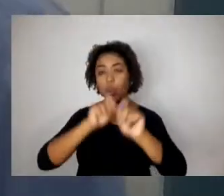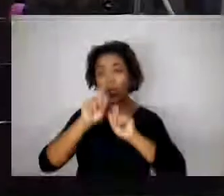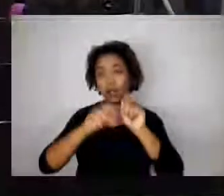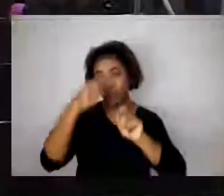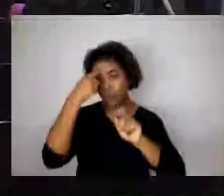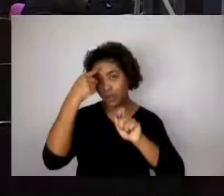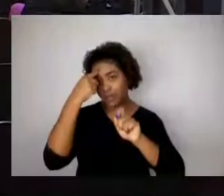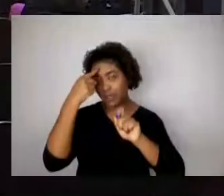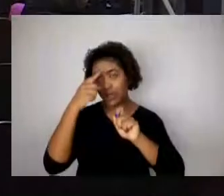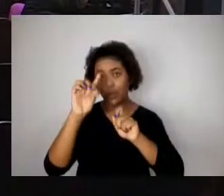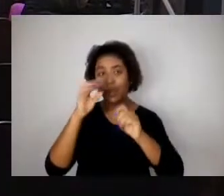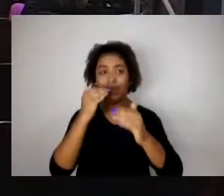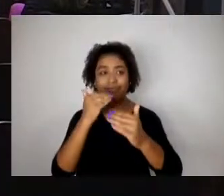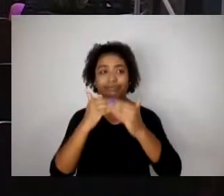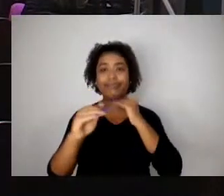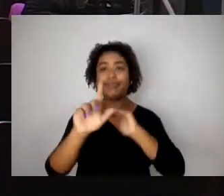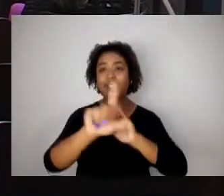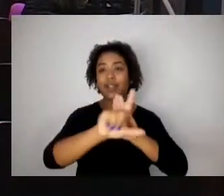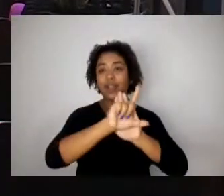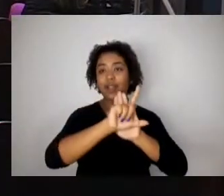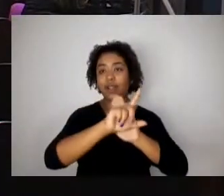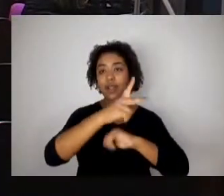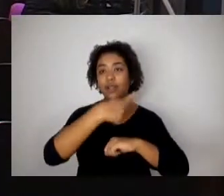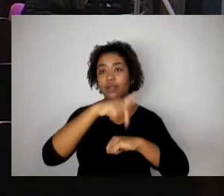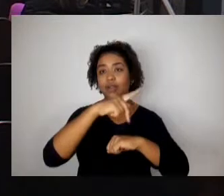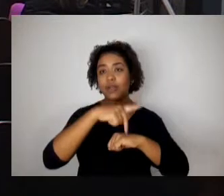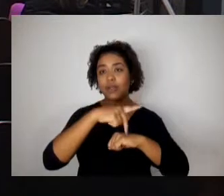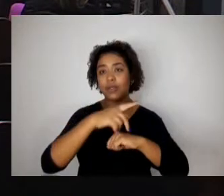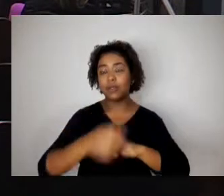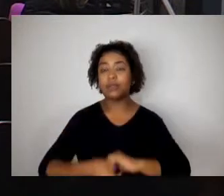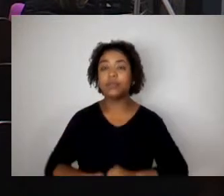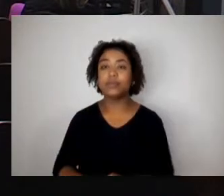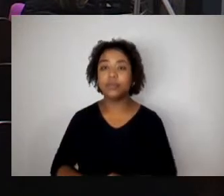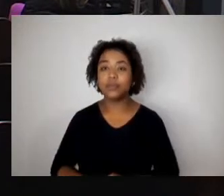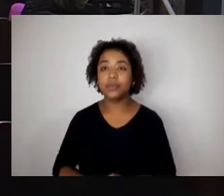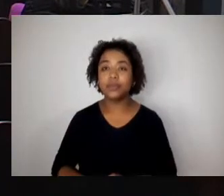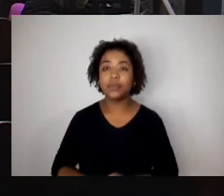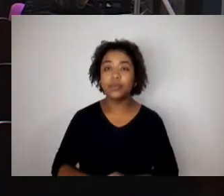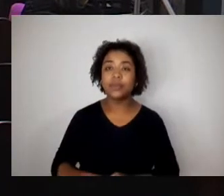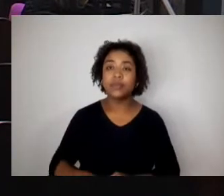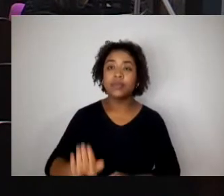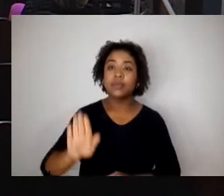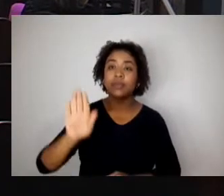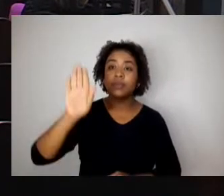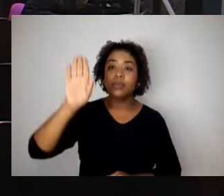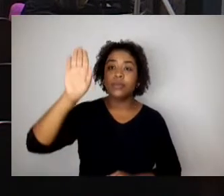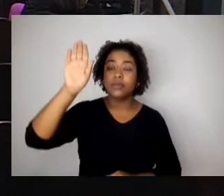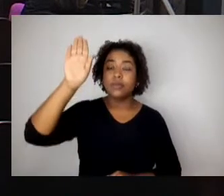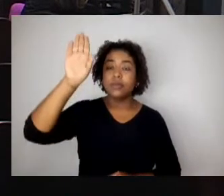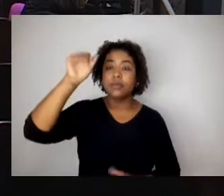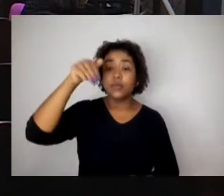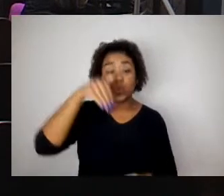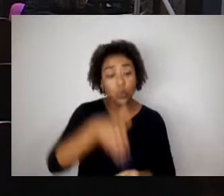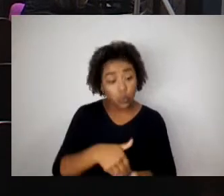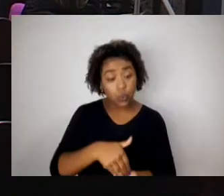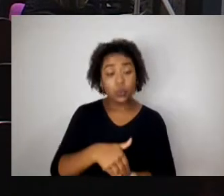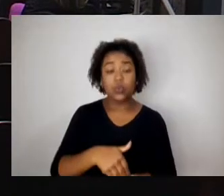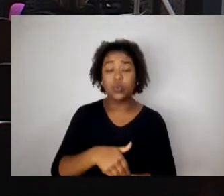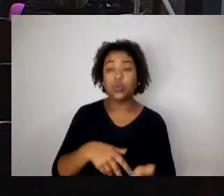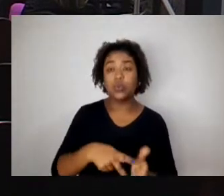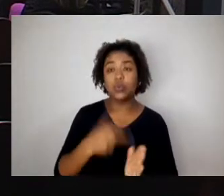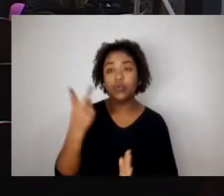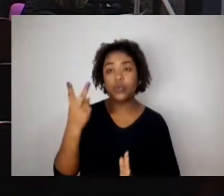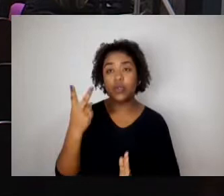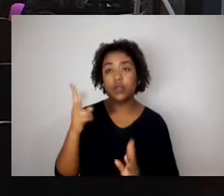país. Pela ordem. É pela última vez, sobre a matéria, e depois